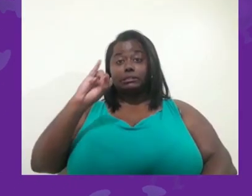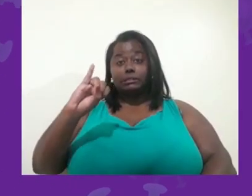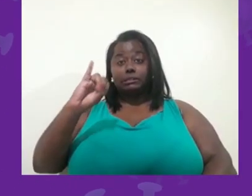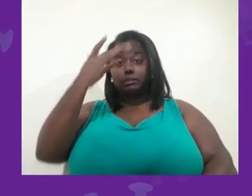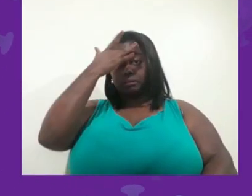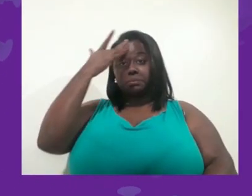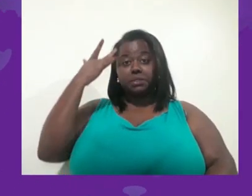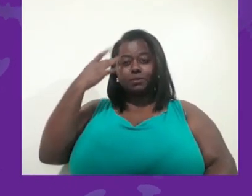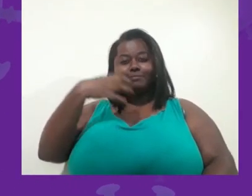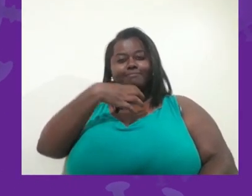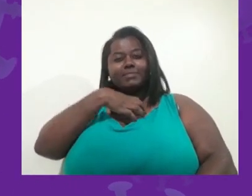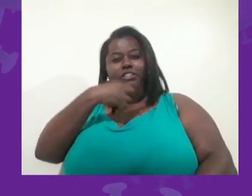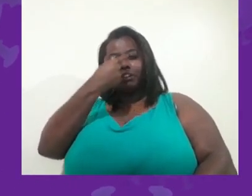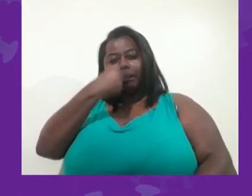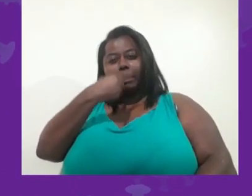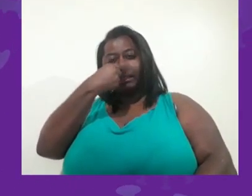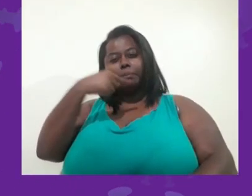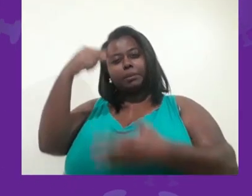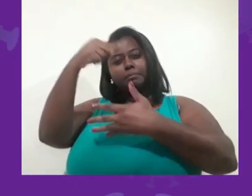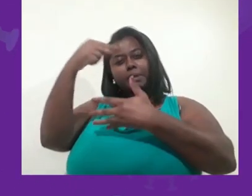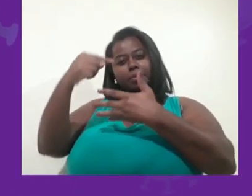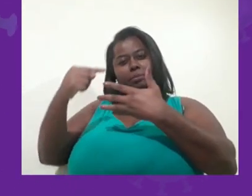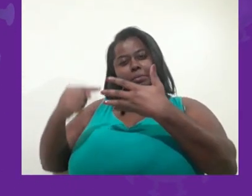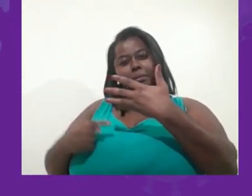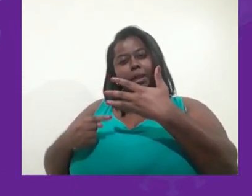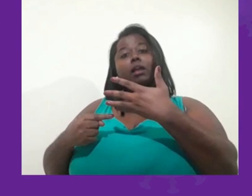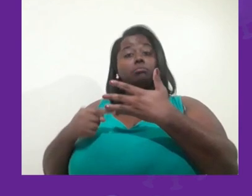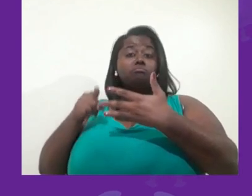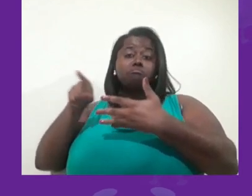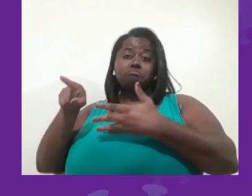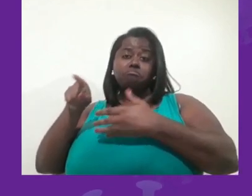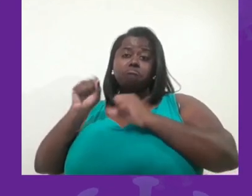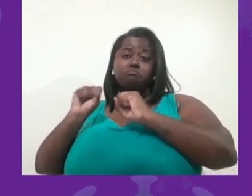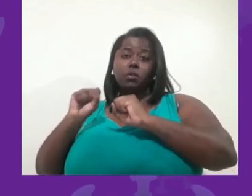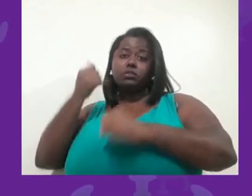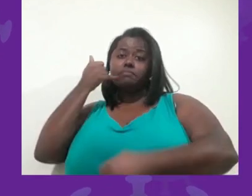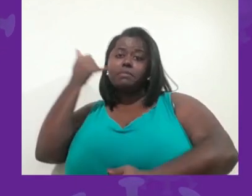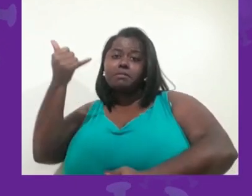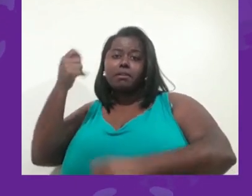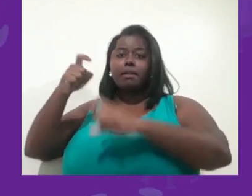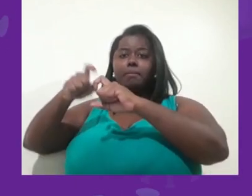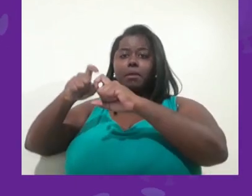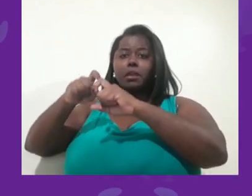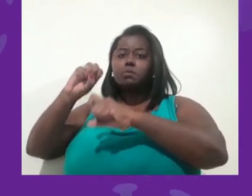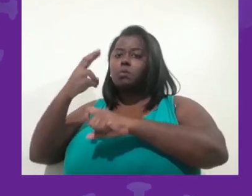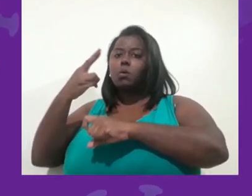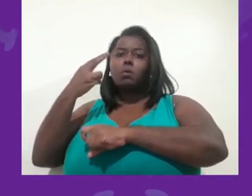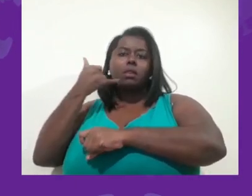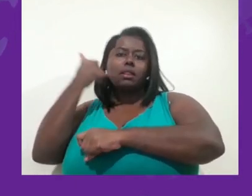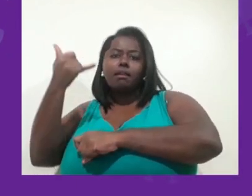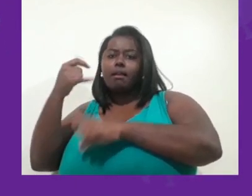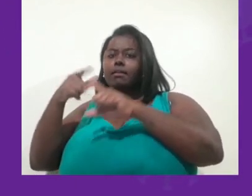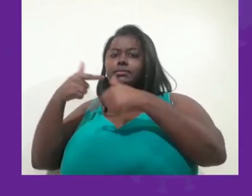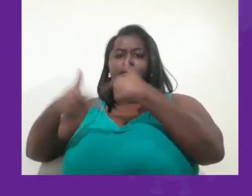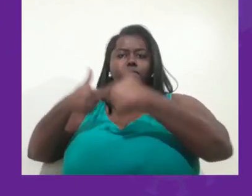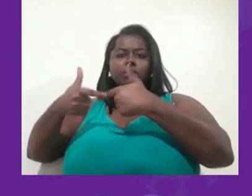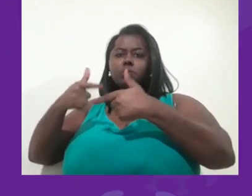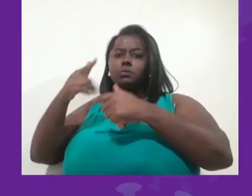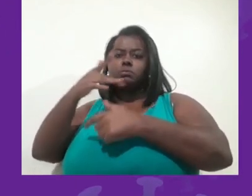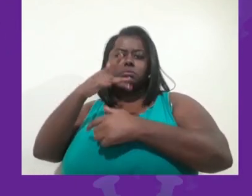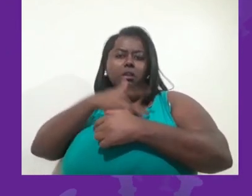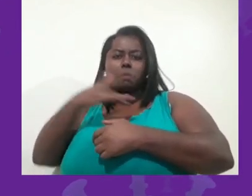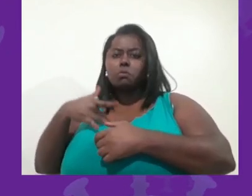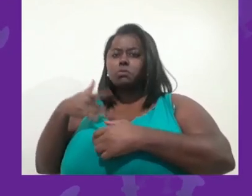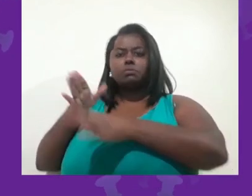Se a pessoa tiver sintomas gripais, ela pode até ligar para algum médico, ligar para algum serviço de saúde para receber